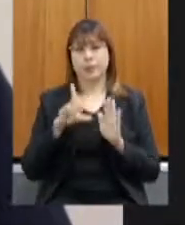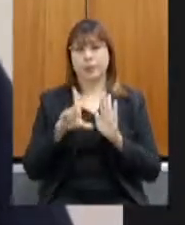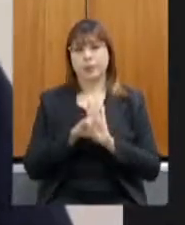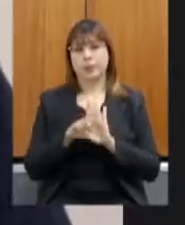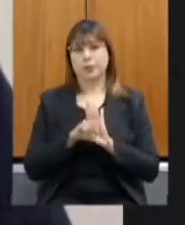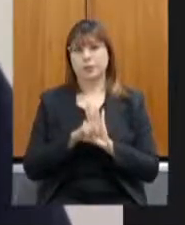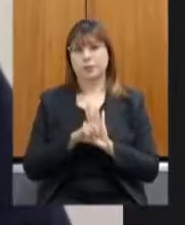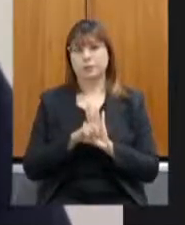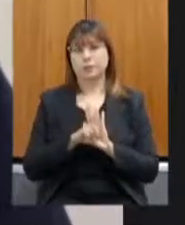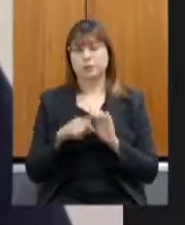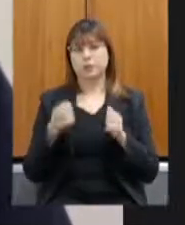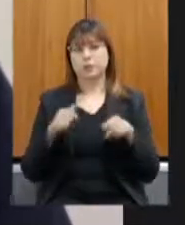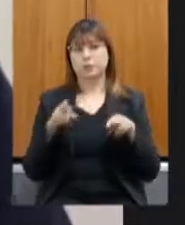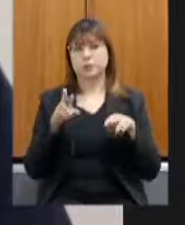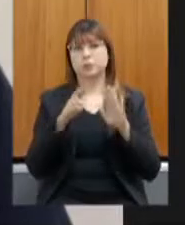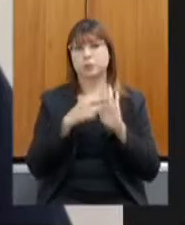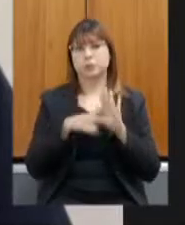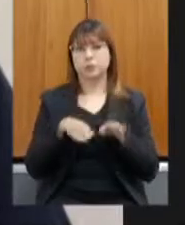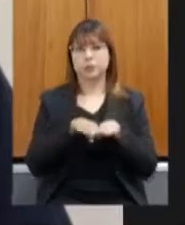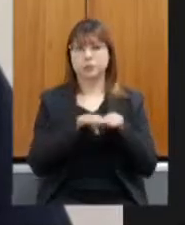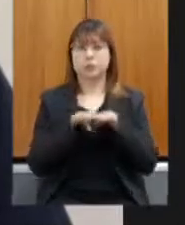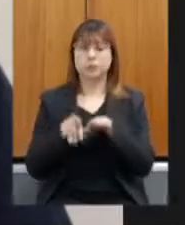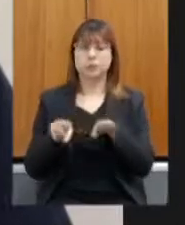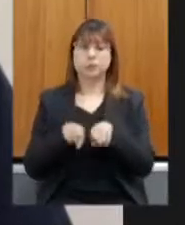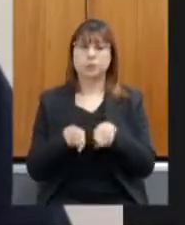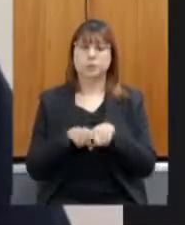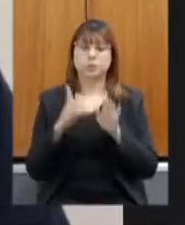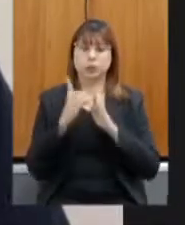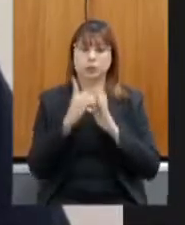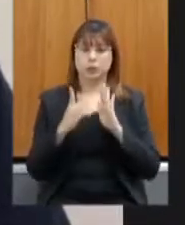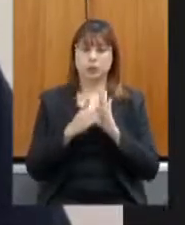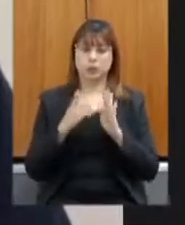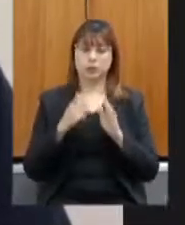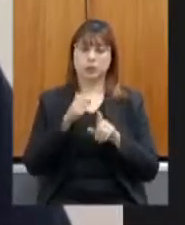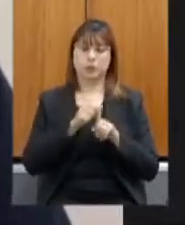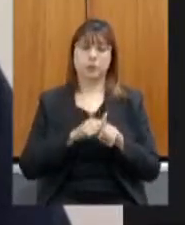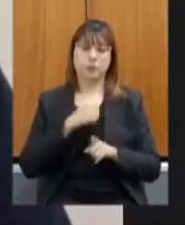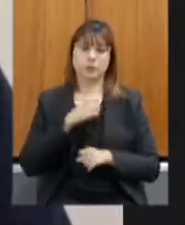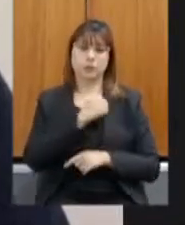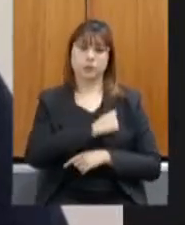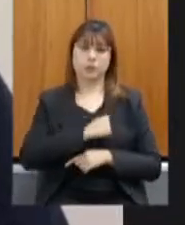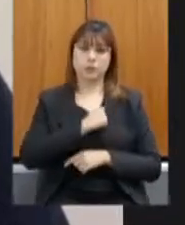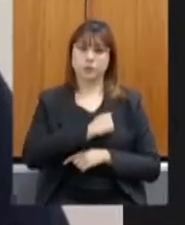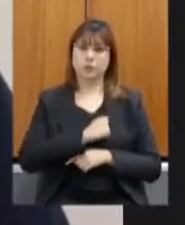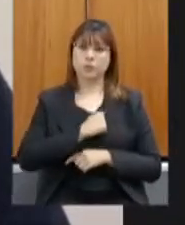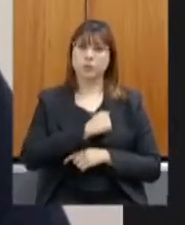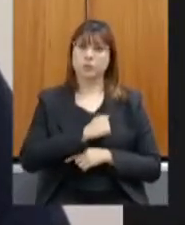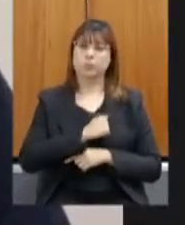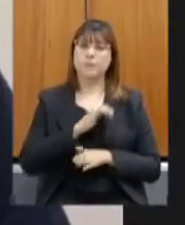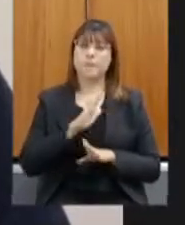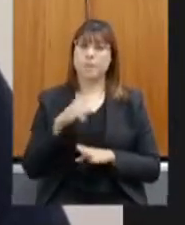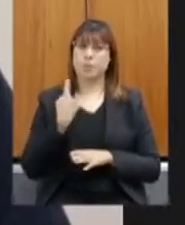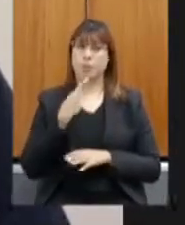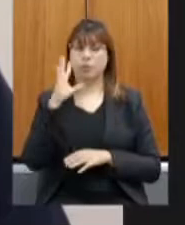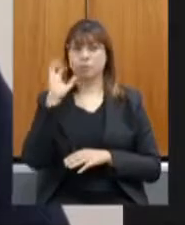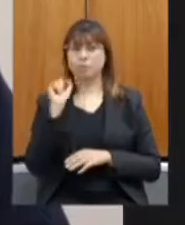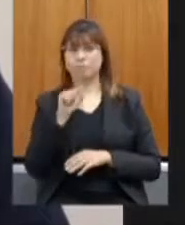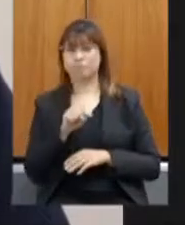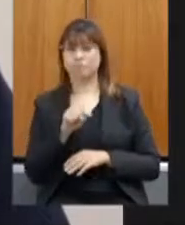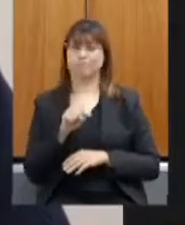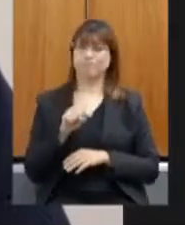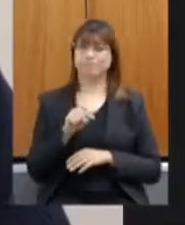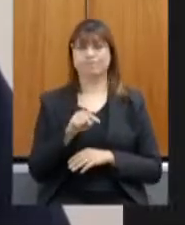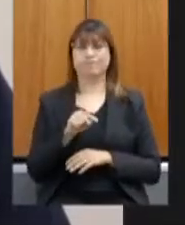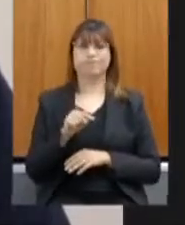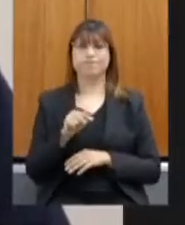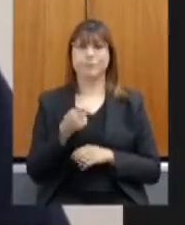deveria ser regulamentado e saiu o decreto finalmente agora em agosto porém nosso entendimento que esse decreto é muito pesado para o